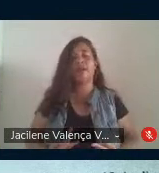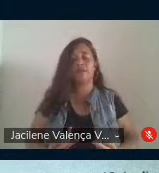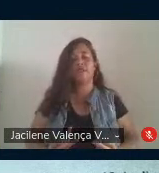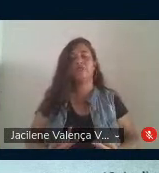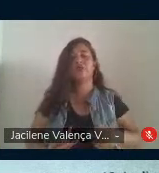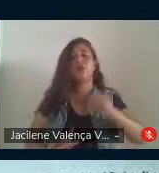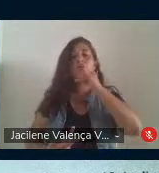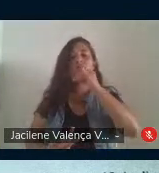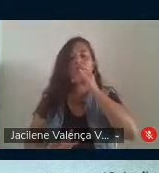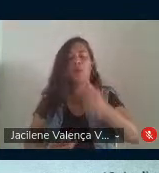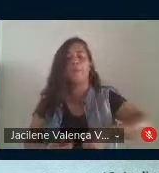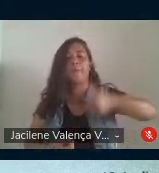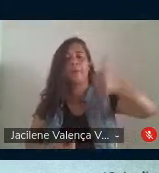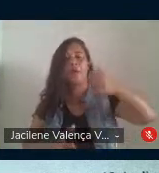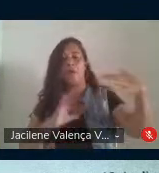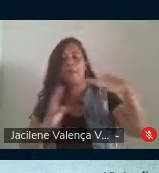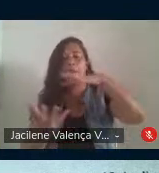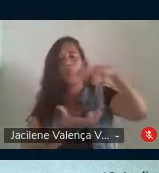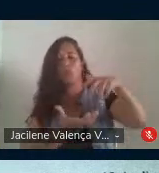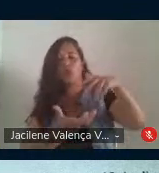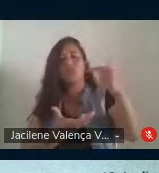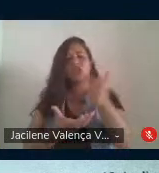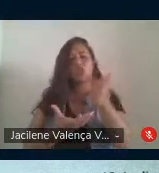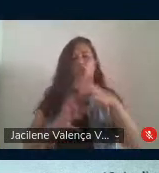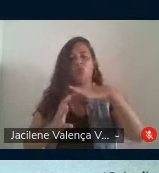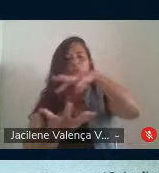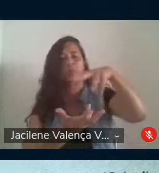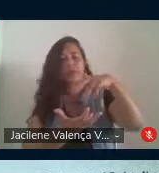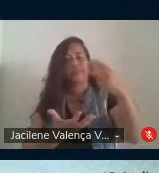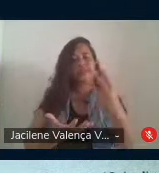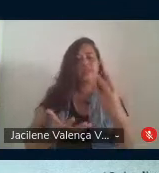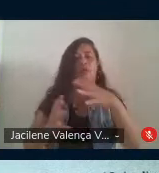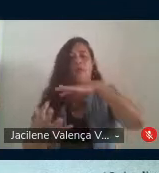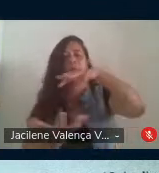primeiro mundo, segundo mundo, terceiro mundo, quarto mundo,